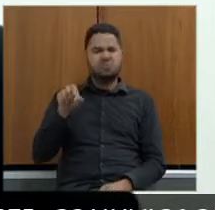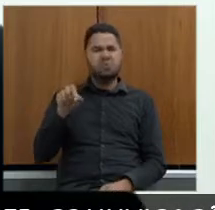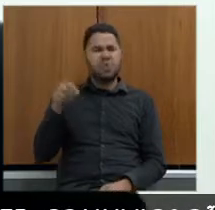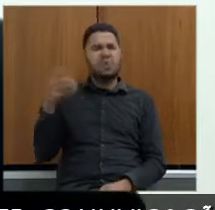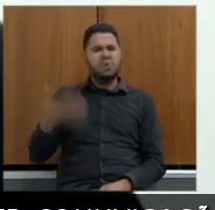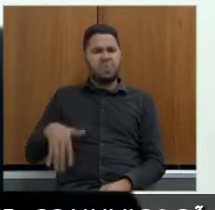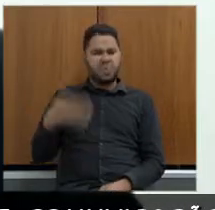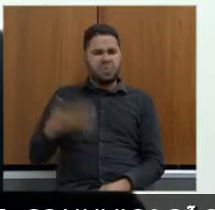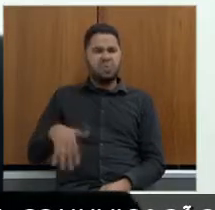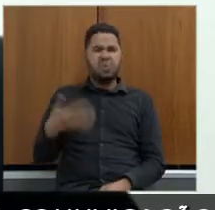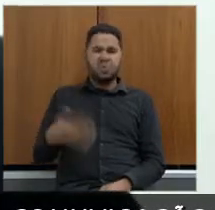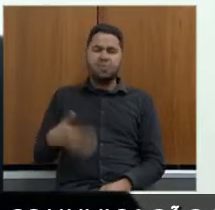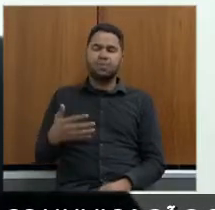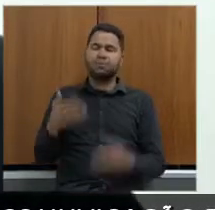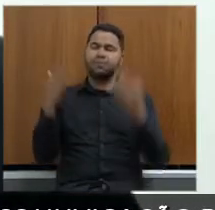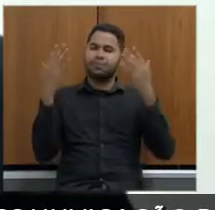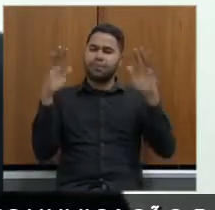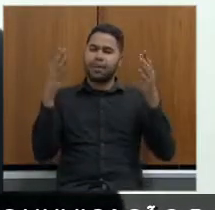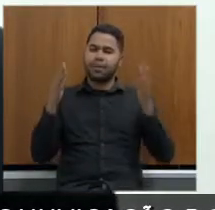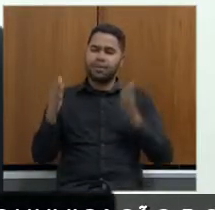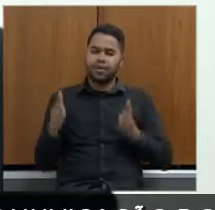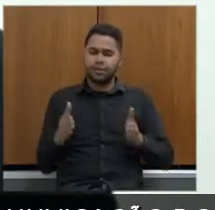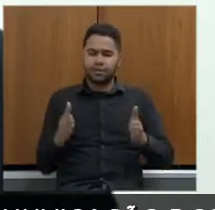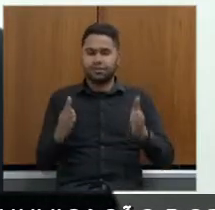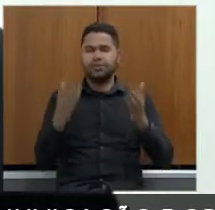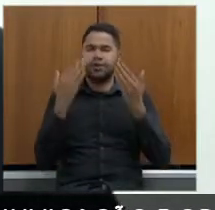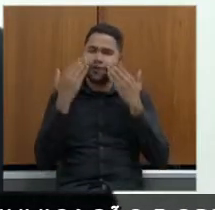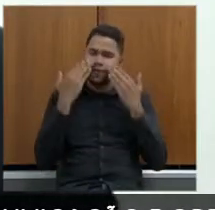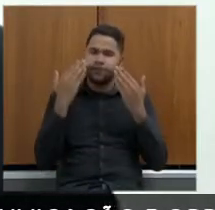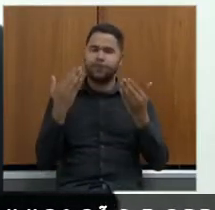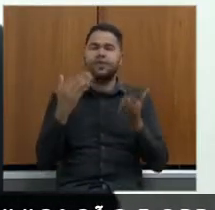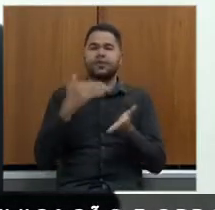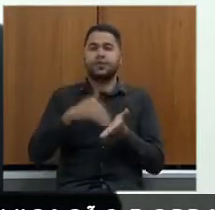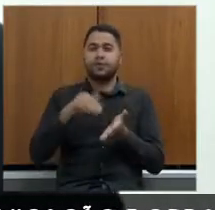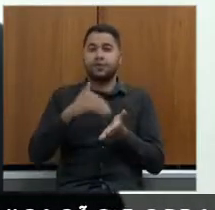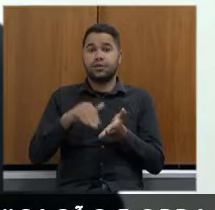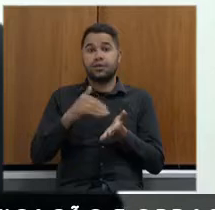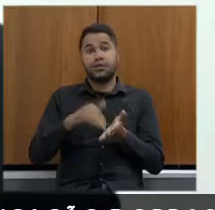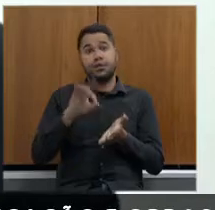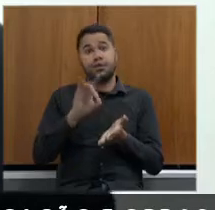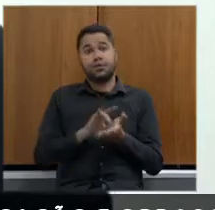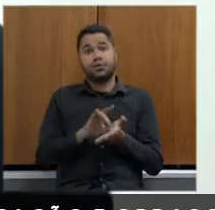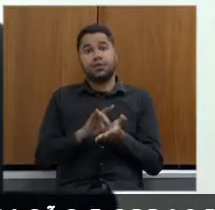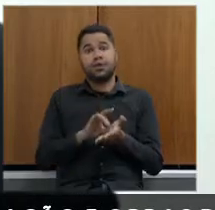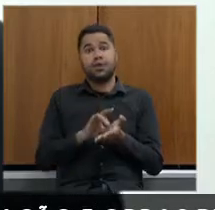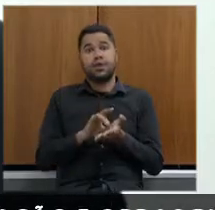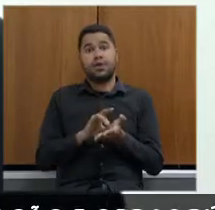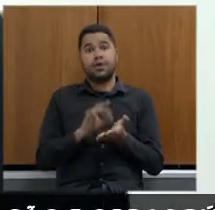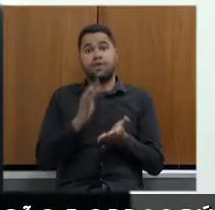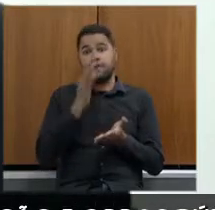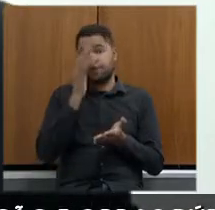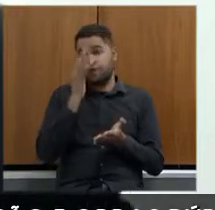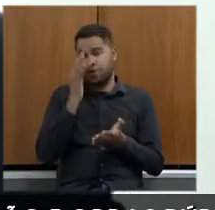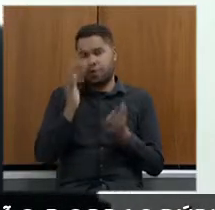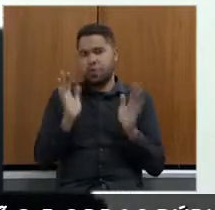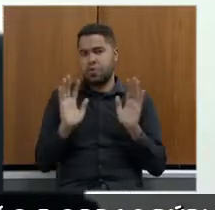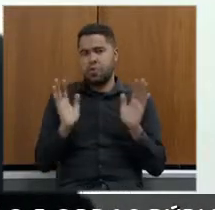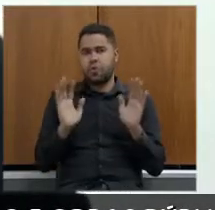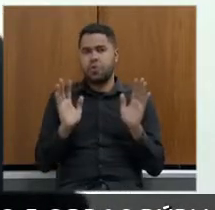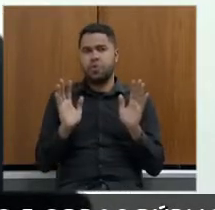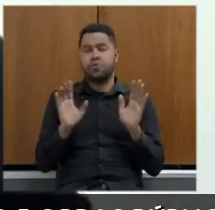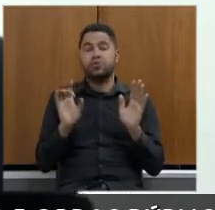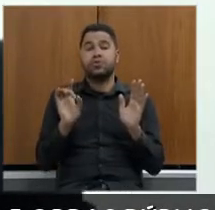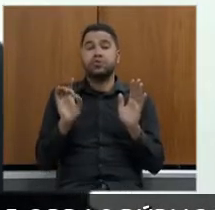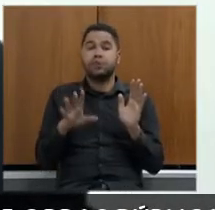a sua equipe parabéns pela condução de frente a secretaria secretaria que na verdade não chega a flores só chega só